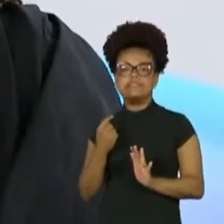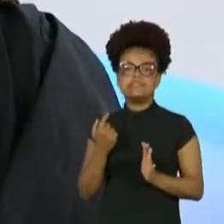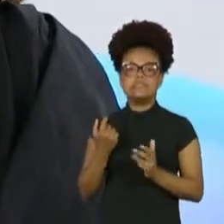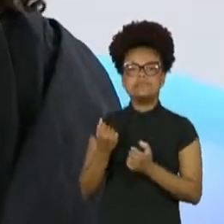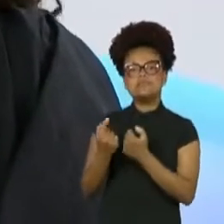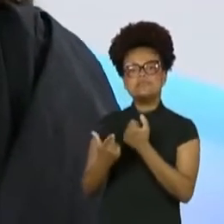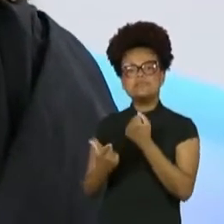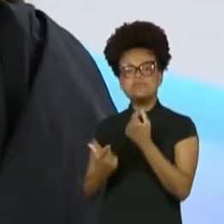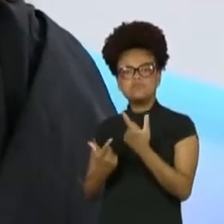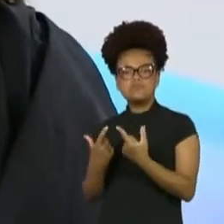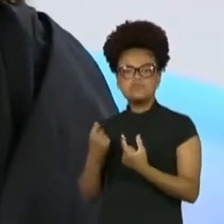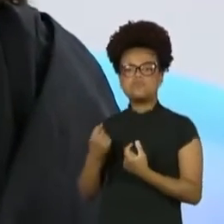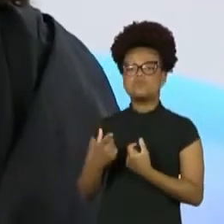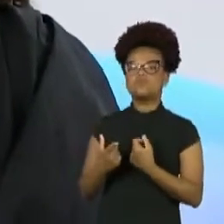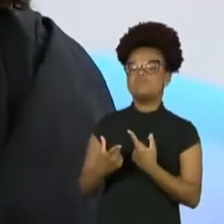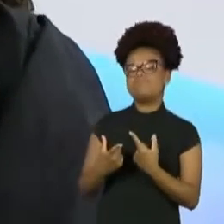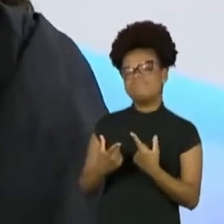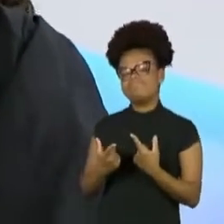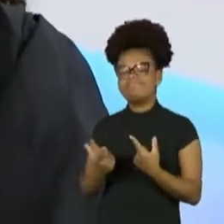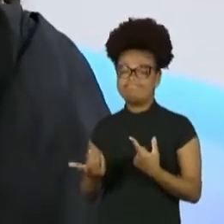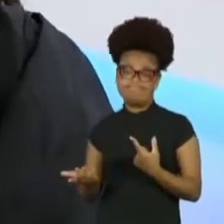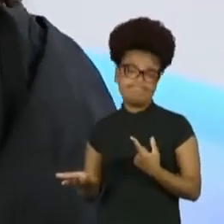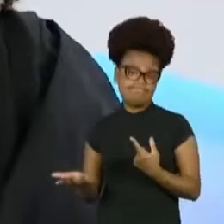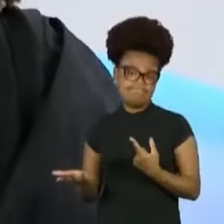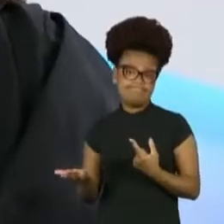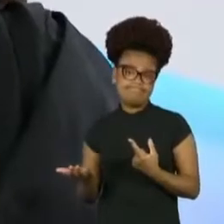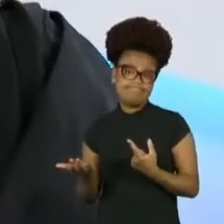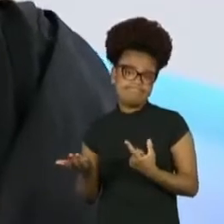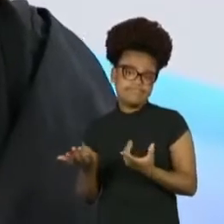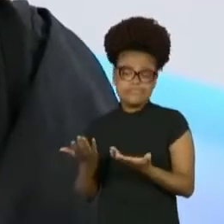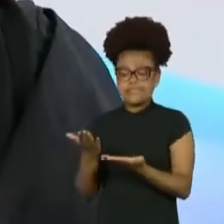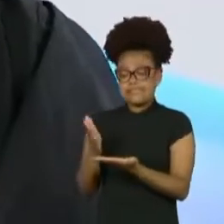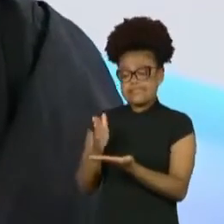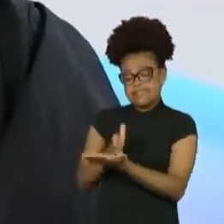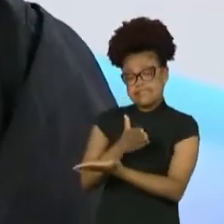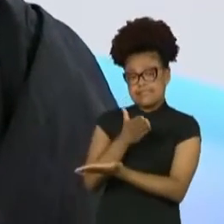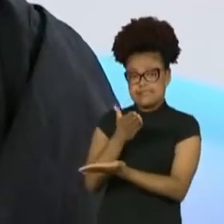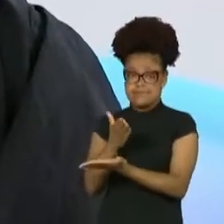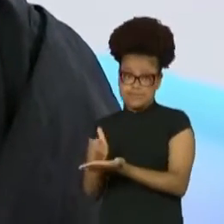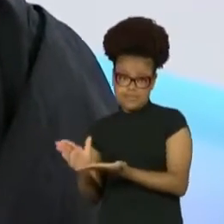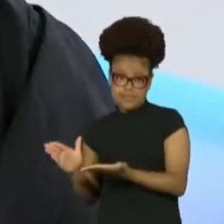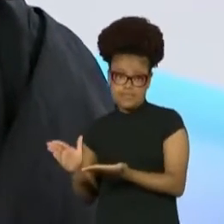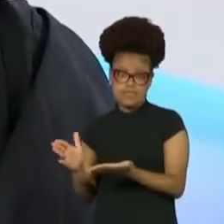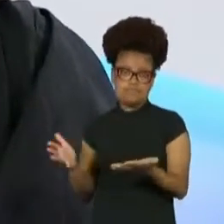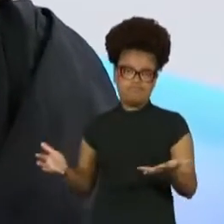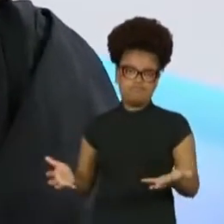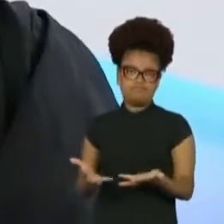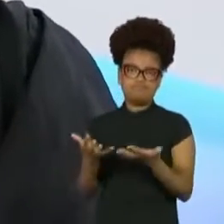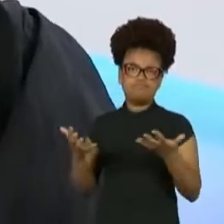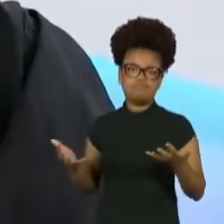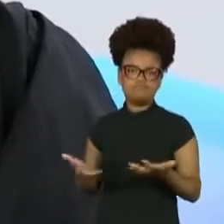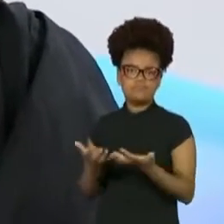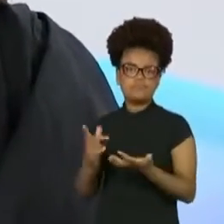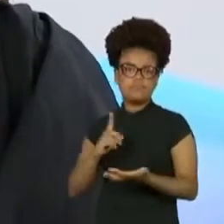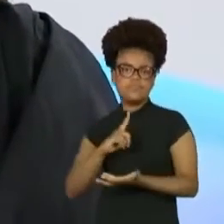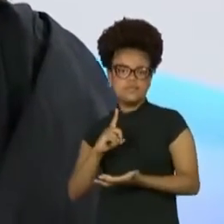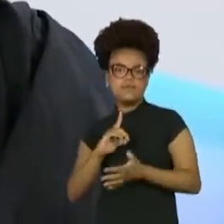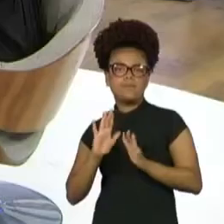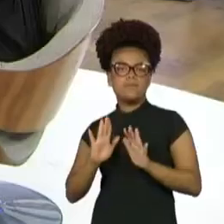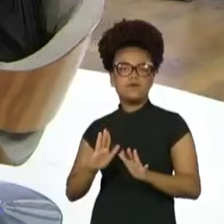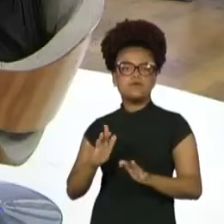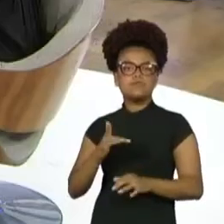A maioria não é por falta de ser prestigiado, é por uma questão de saúde